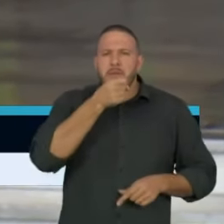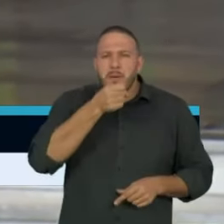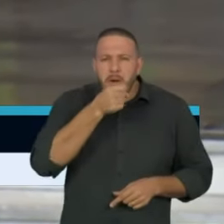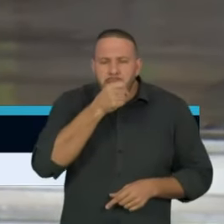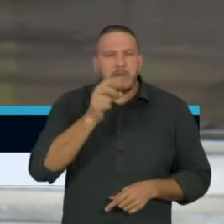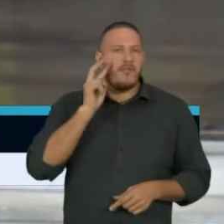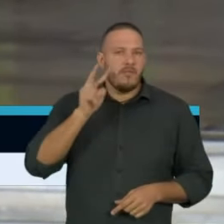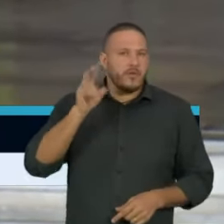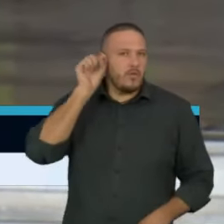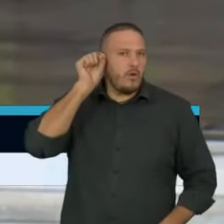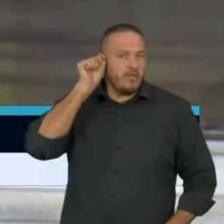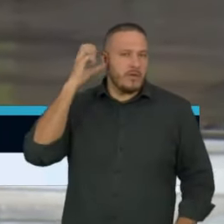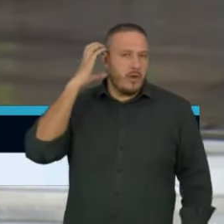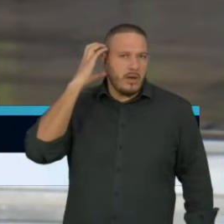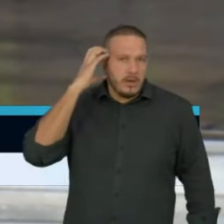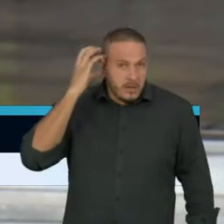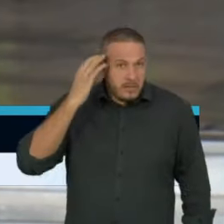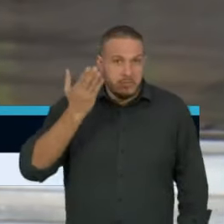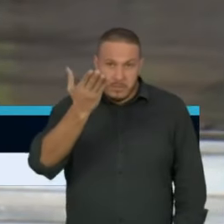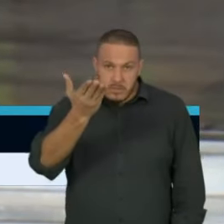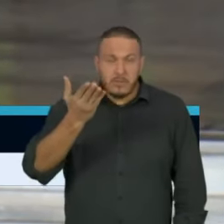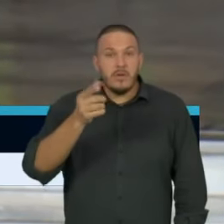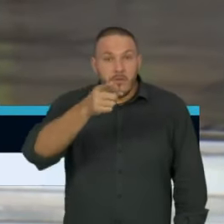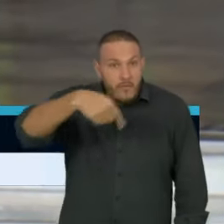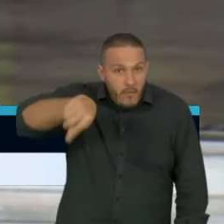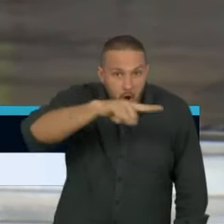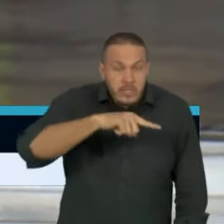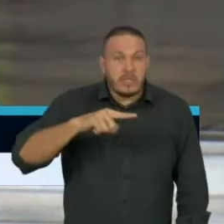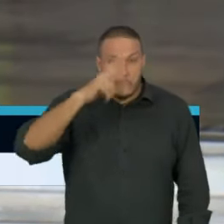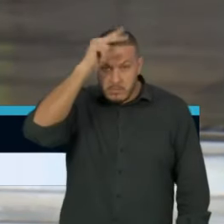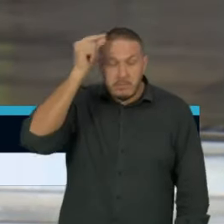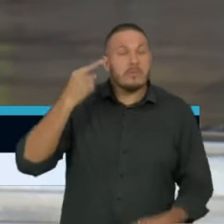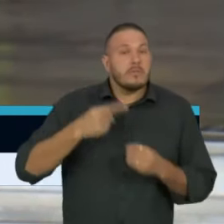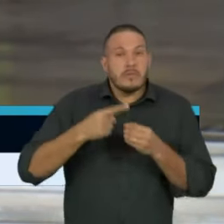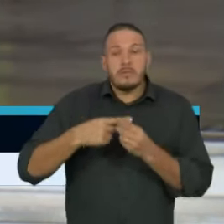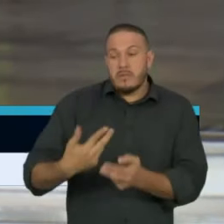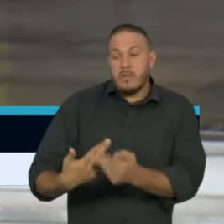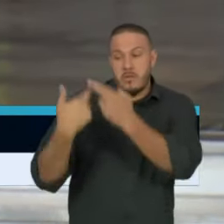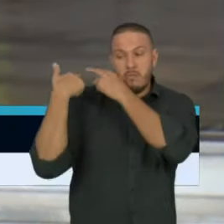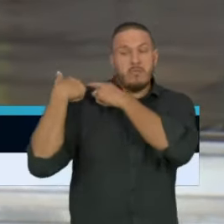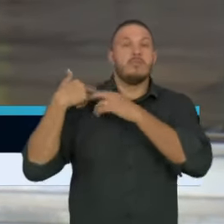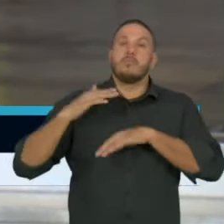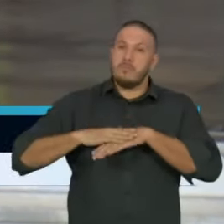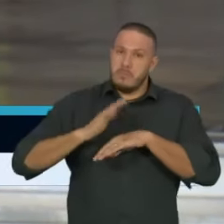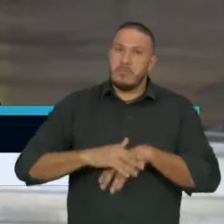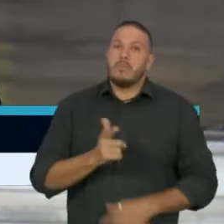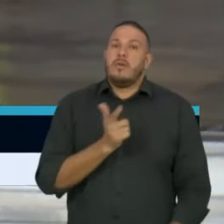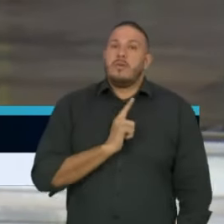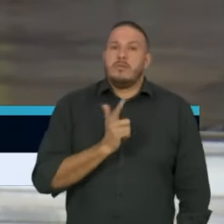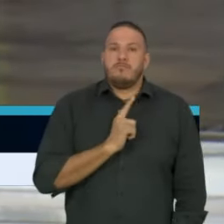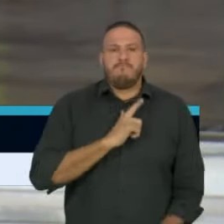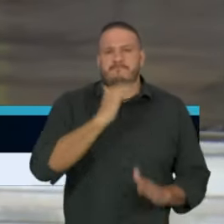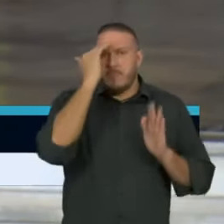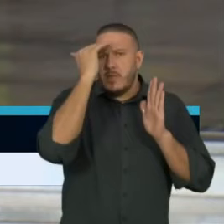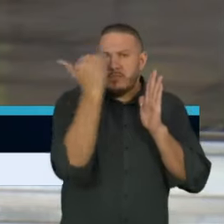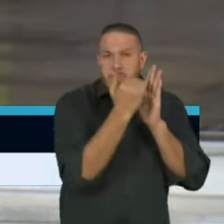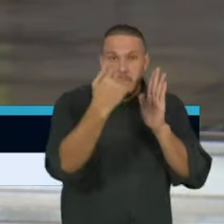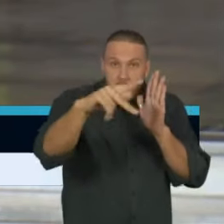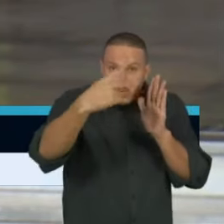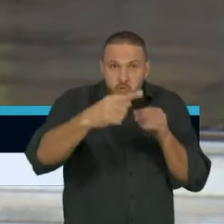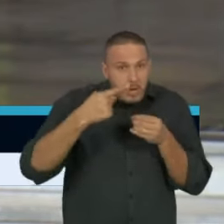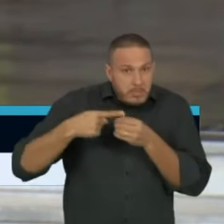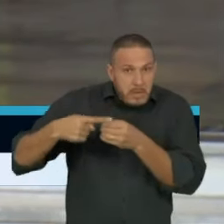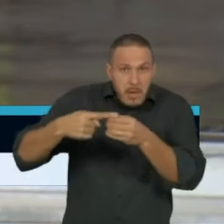por emissoras de rádio, vocês terão o dever, a obrigação de seguirem nas suas cidades